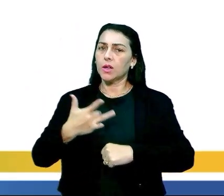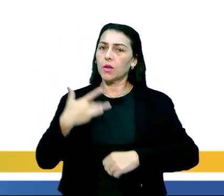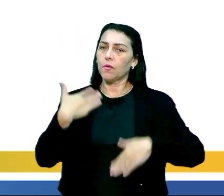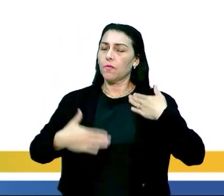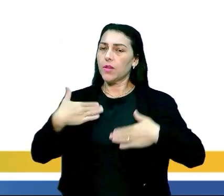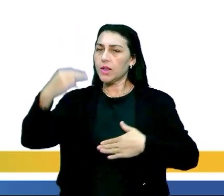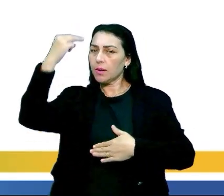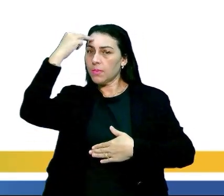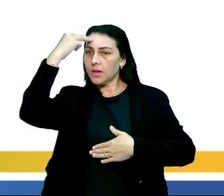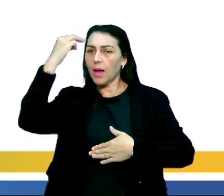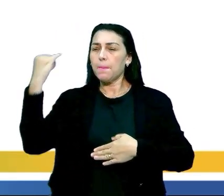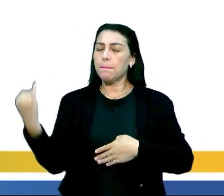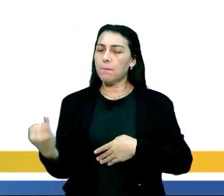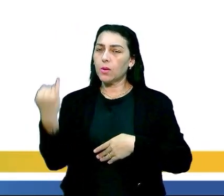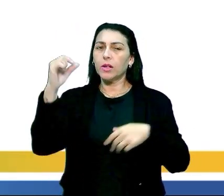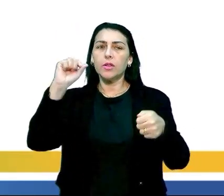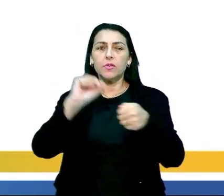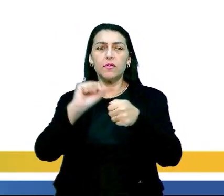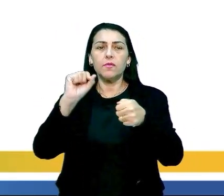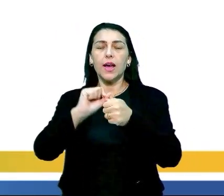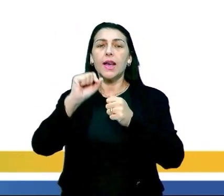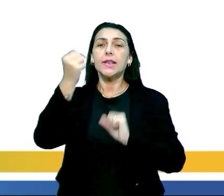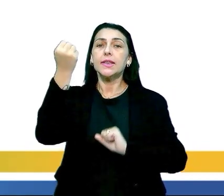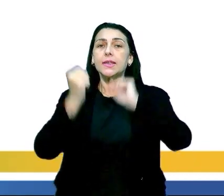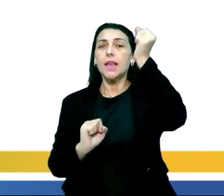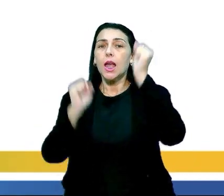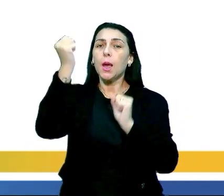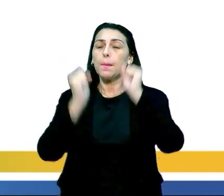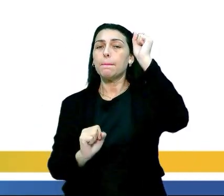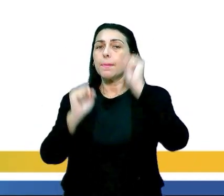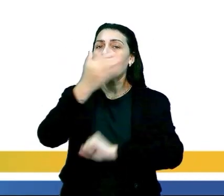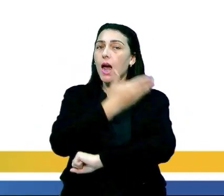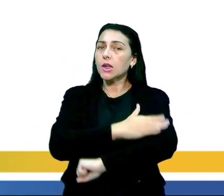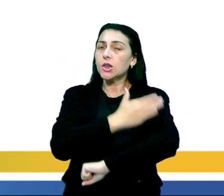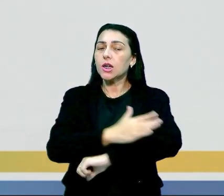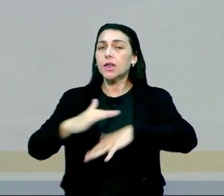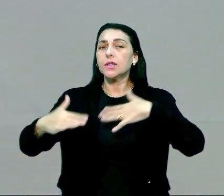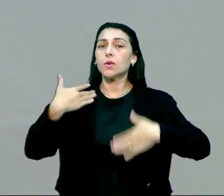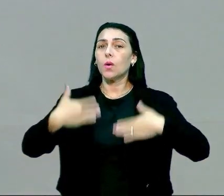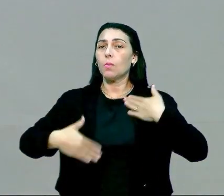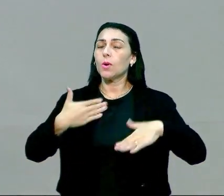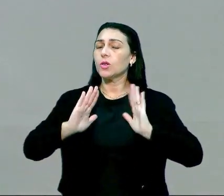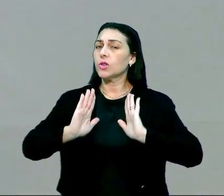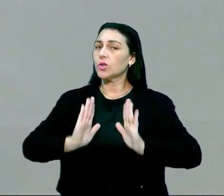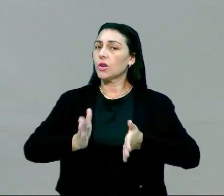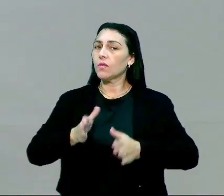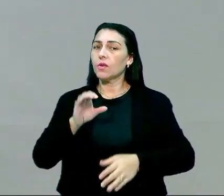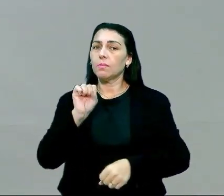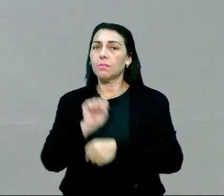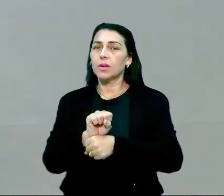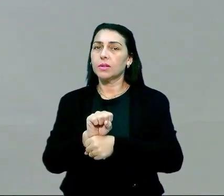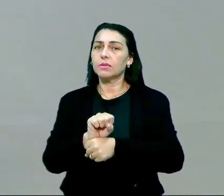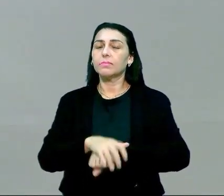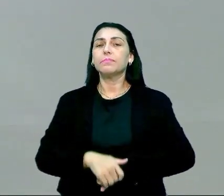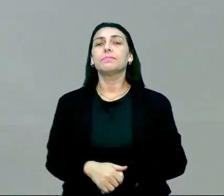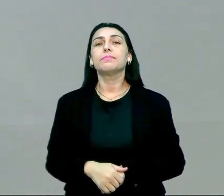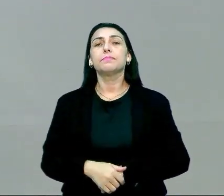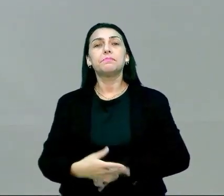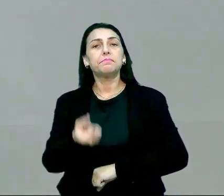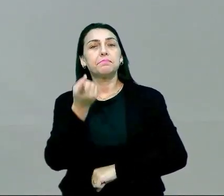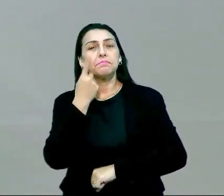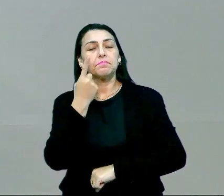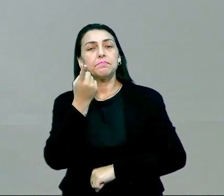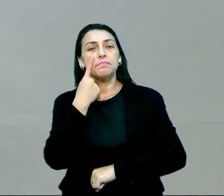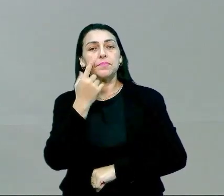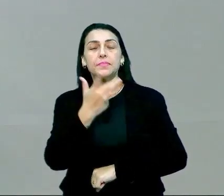física e mental é fundamental a realização de práticas corporais. Eu já vou dar até uma pausa aqui. Veja,